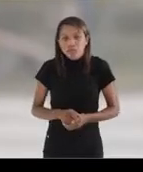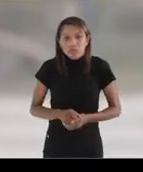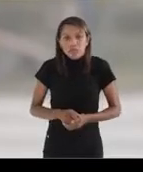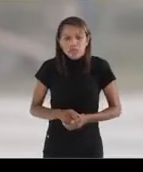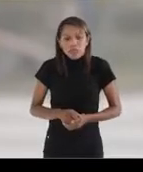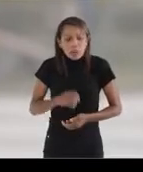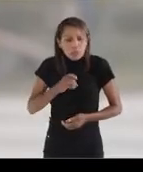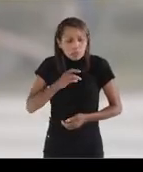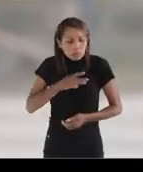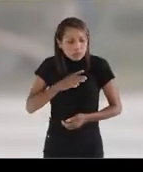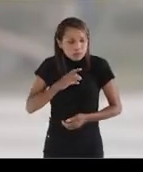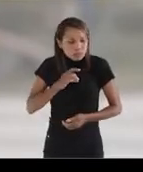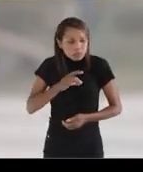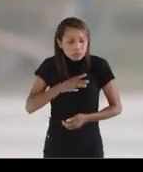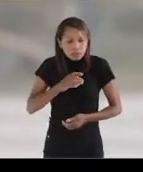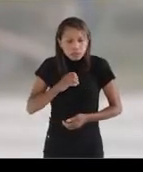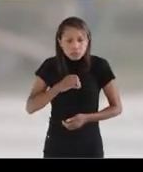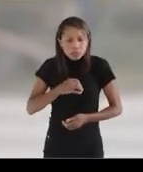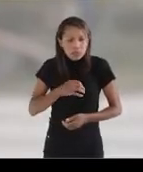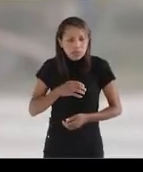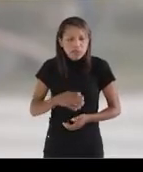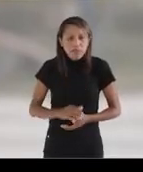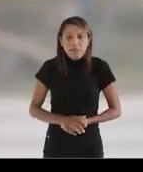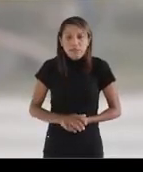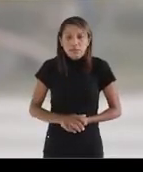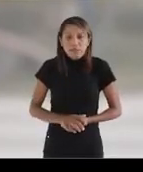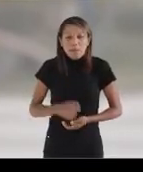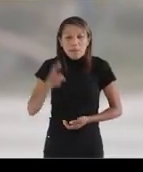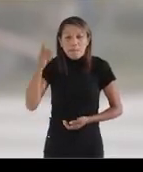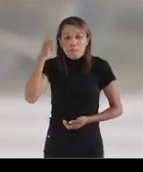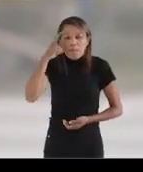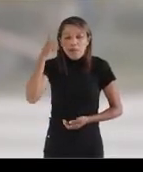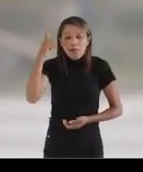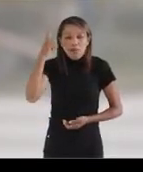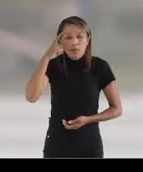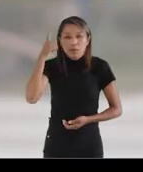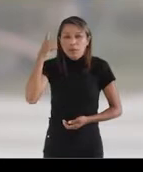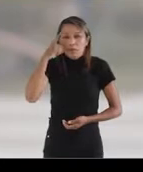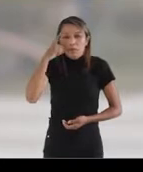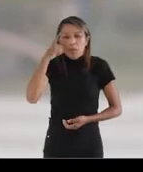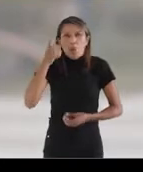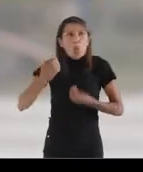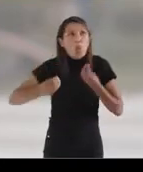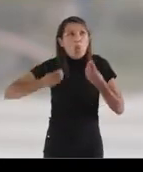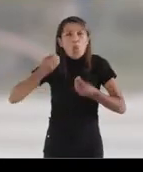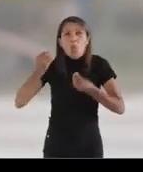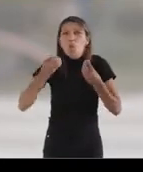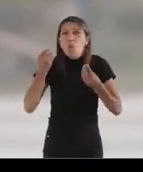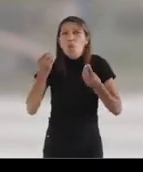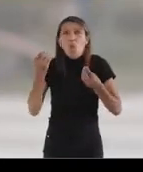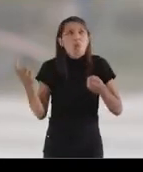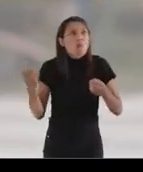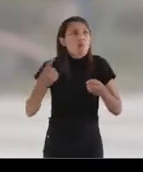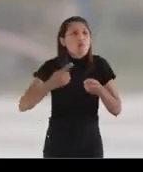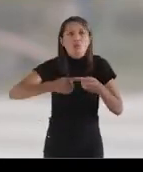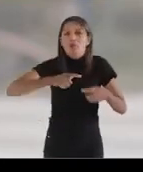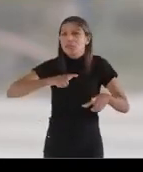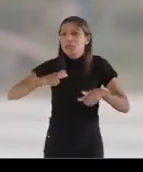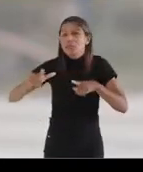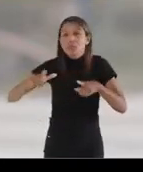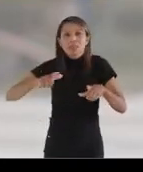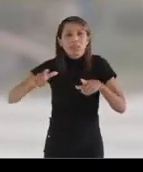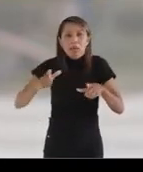fiquei com um pouco de síndrome de ansiedade, um pouco de síndrome de pânico,